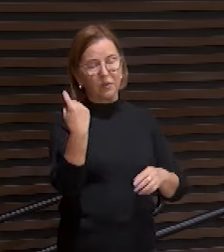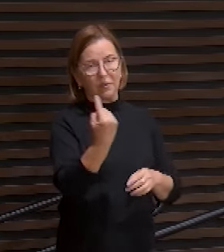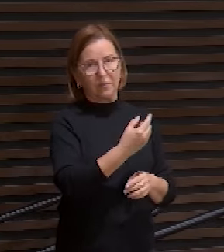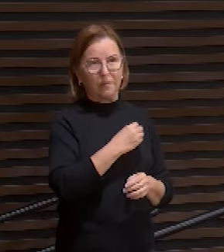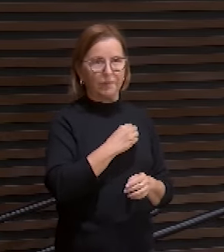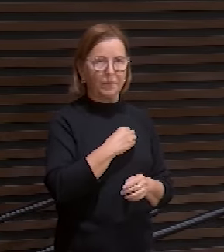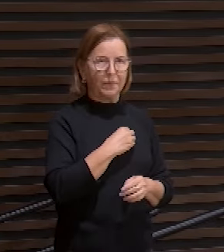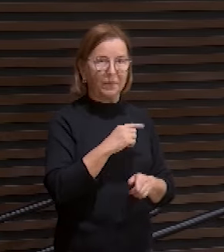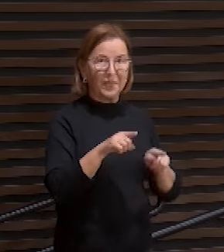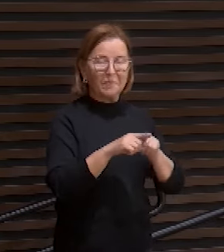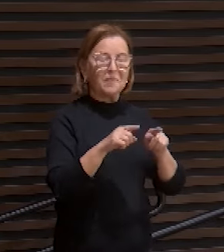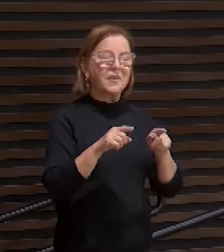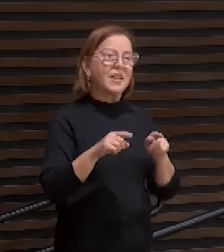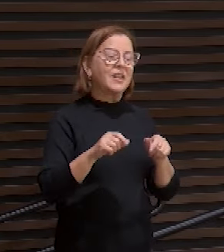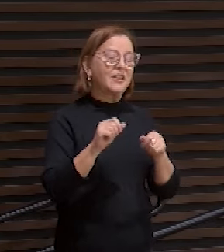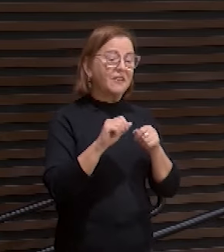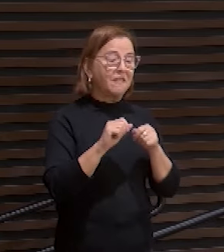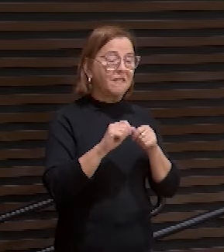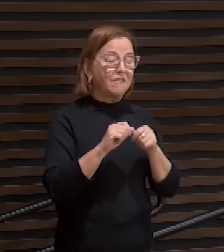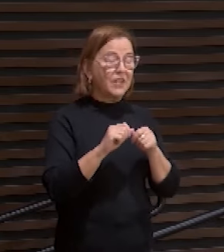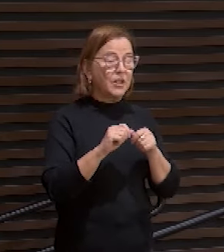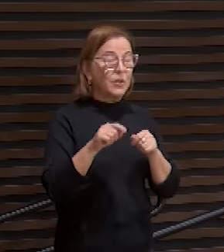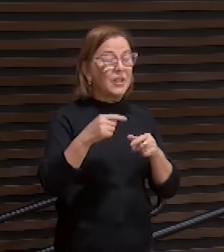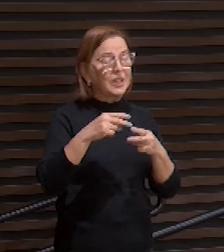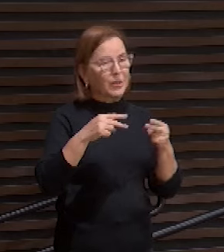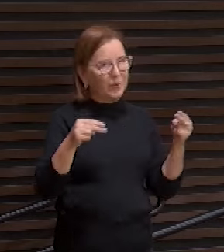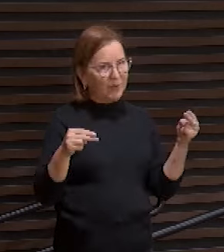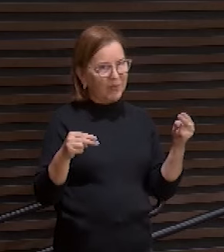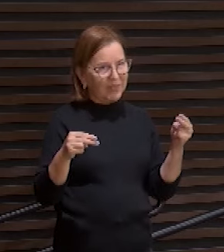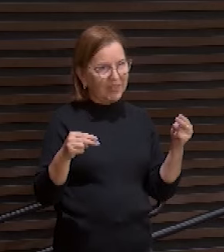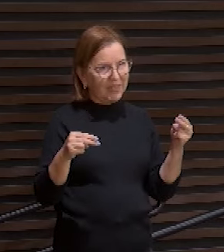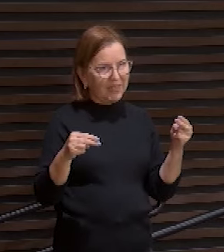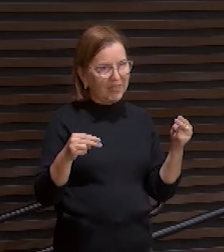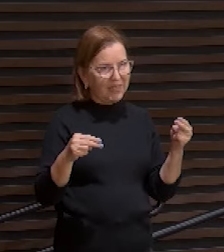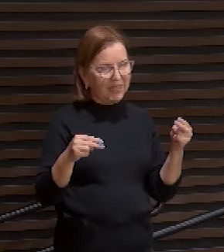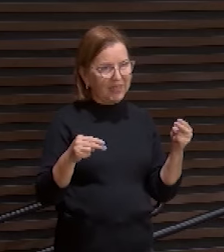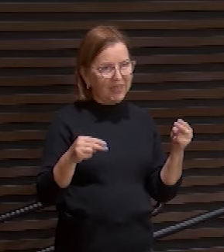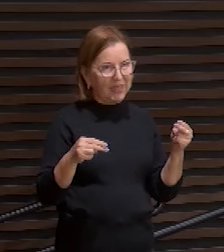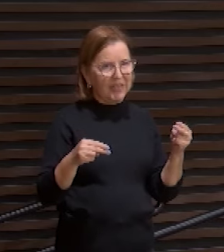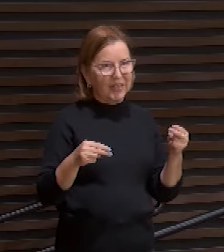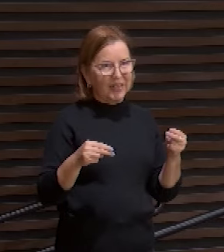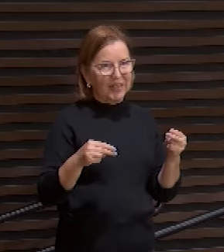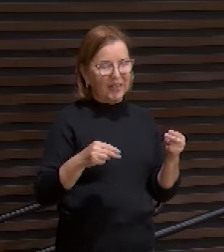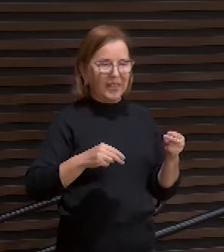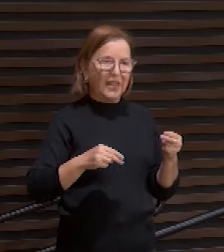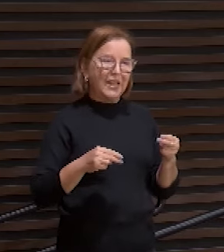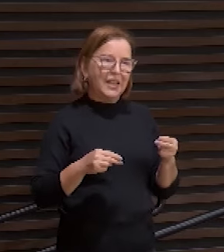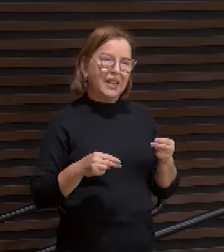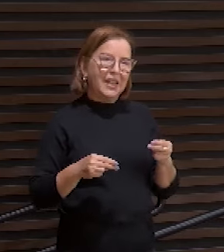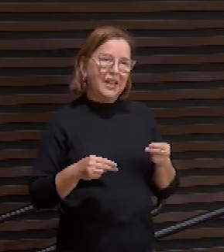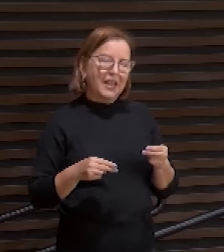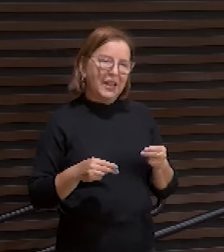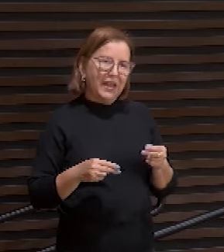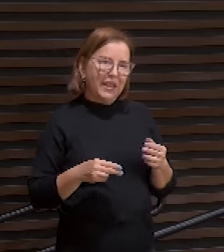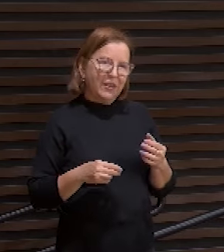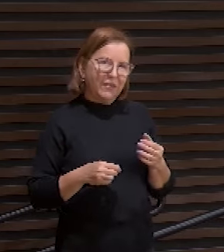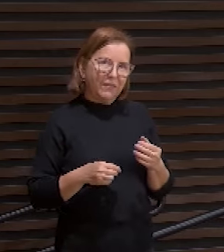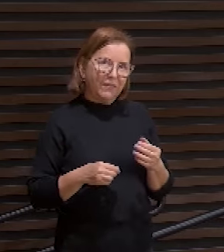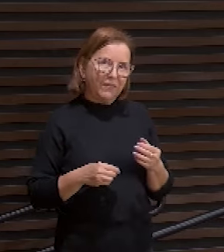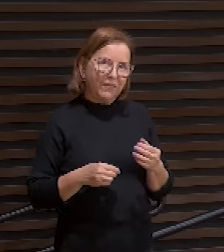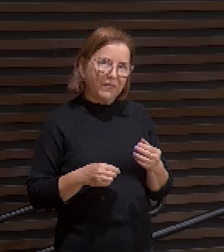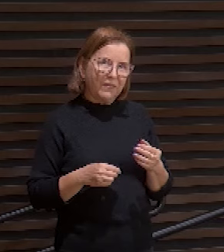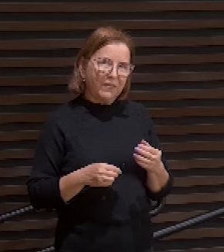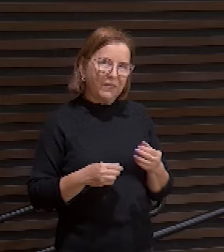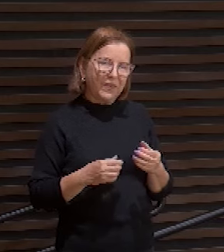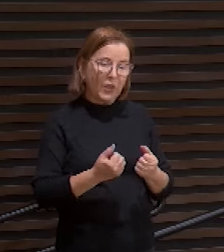Mas ele fez outra coisa lá na cruz. Ele pega a justiça dele e coloca a nós. Imputa a